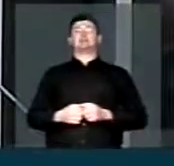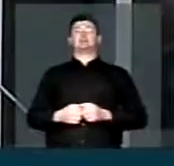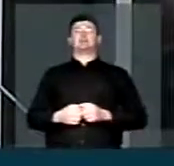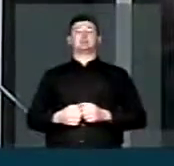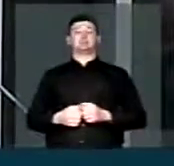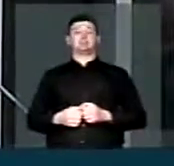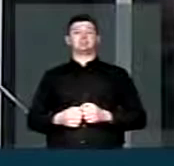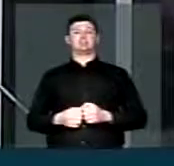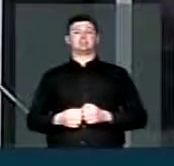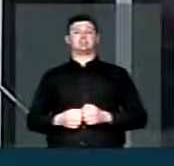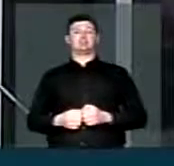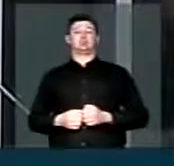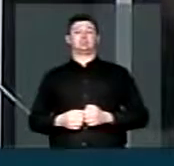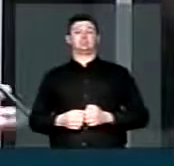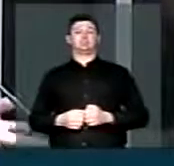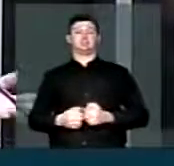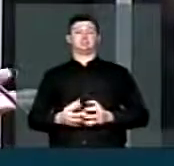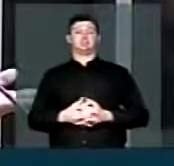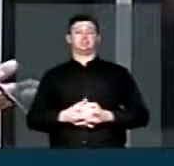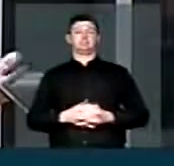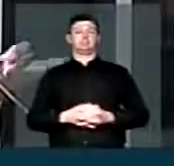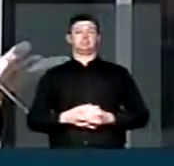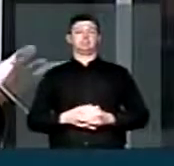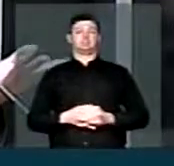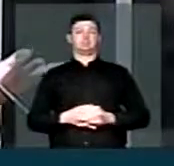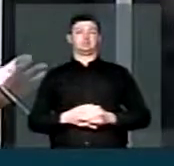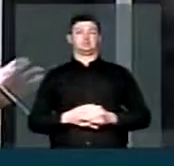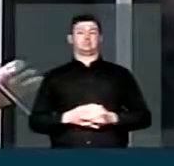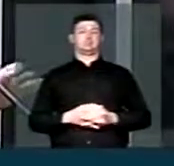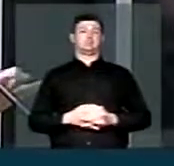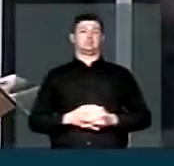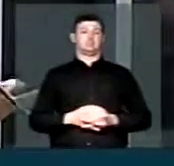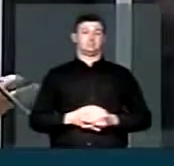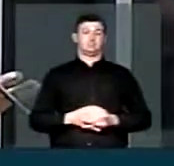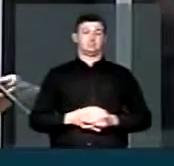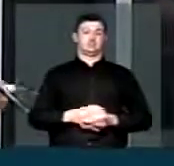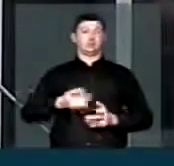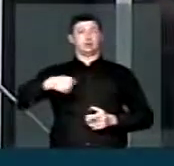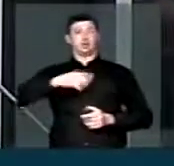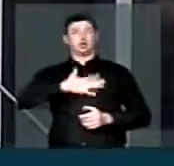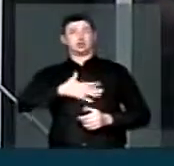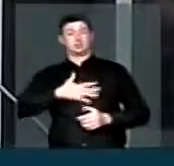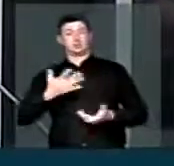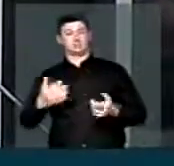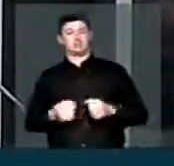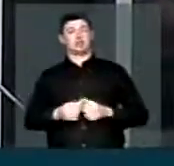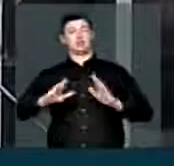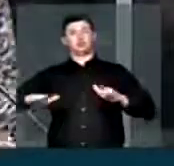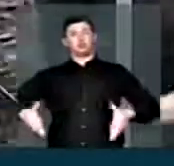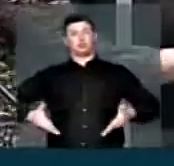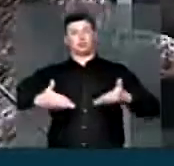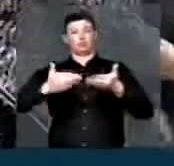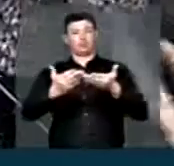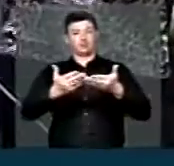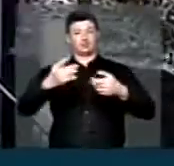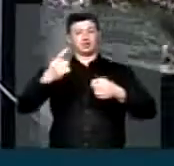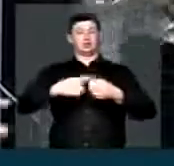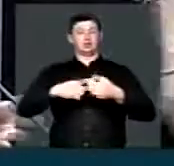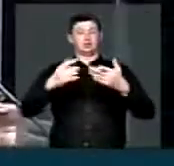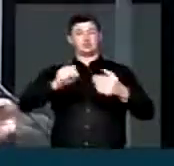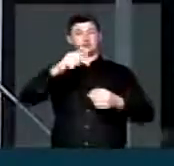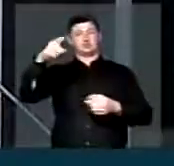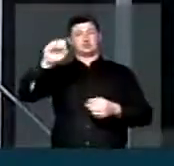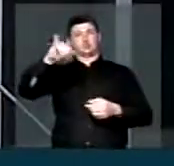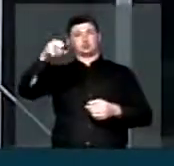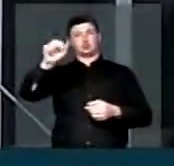nossa... ...de homenajar o município de São